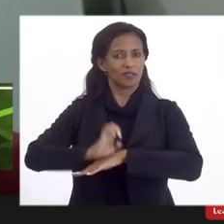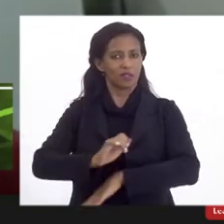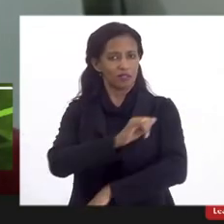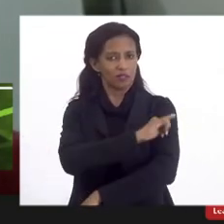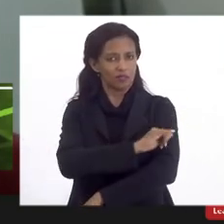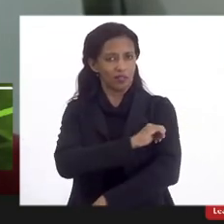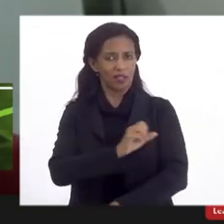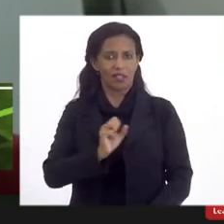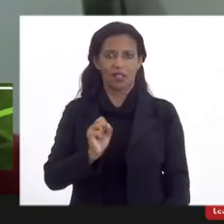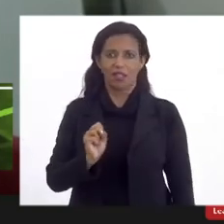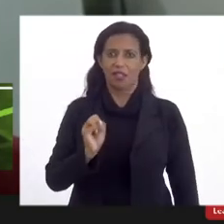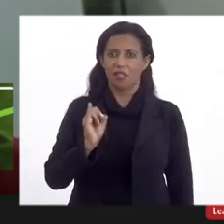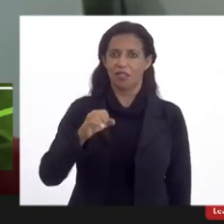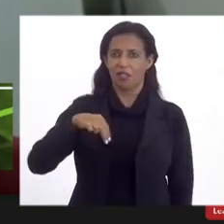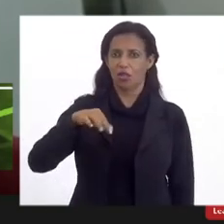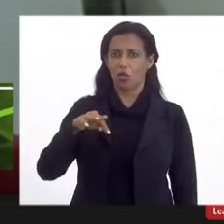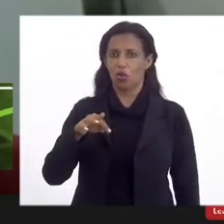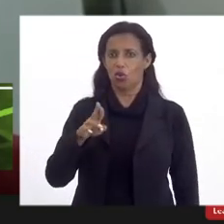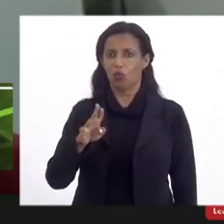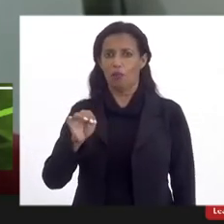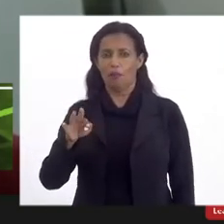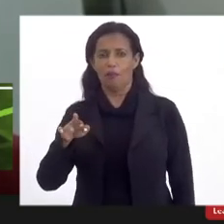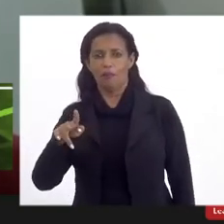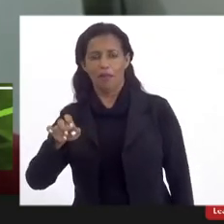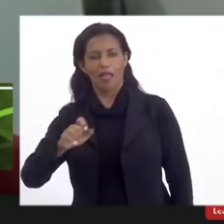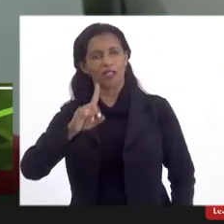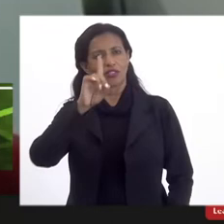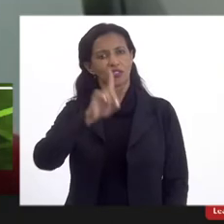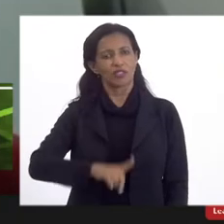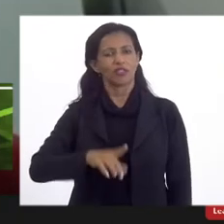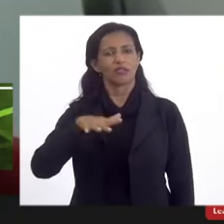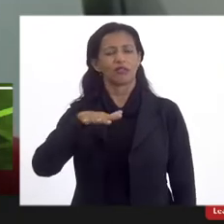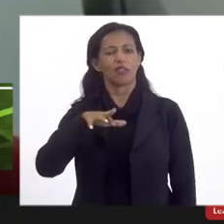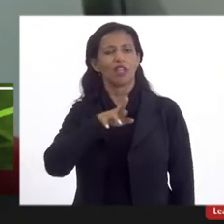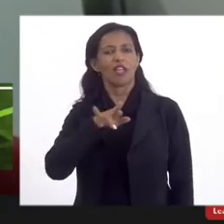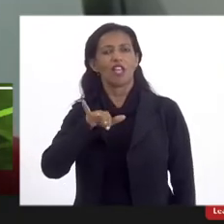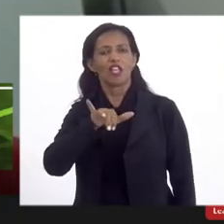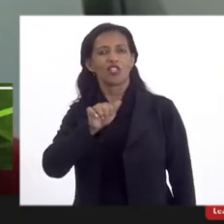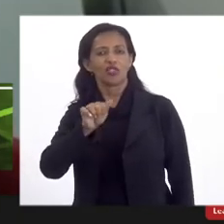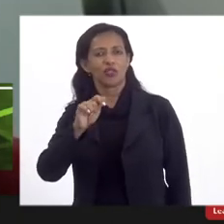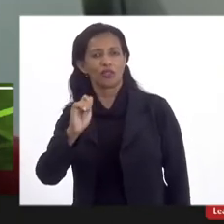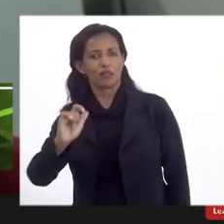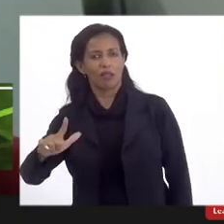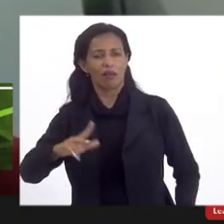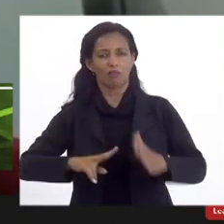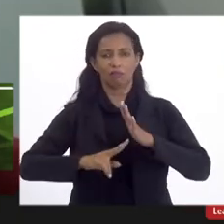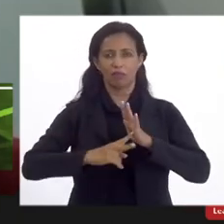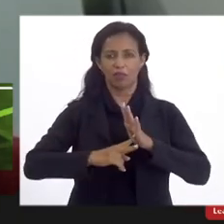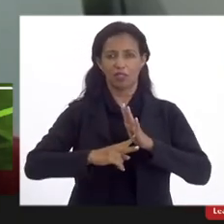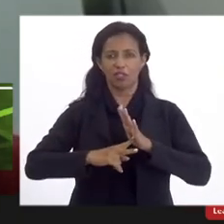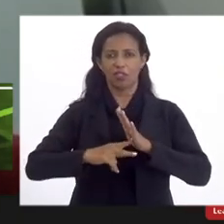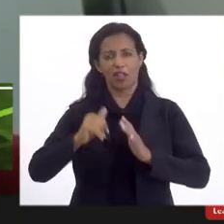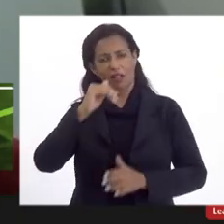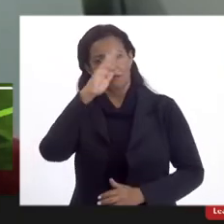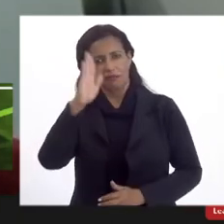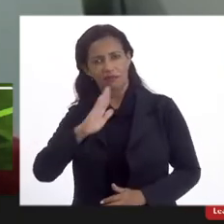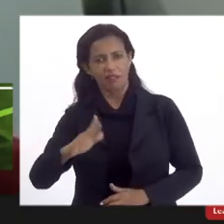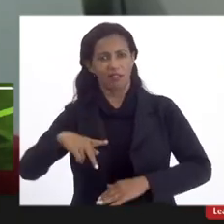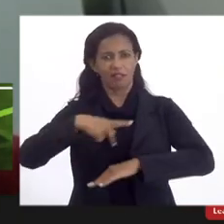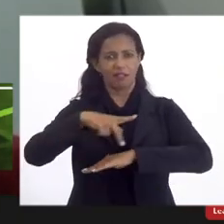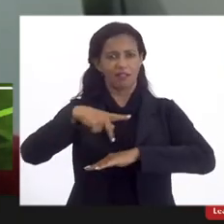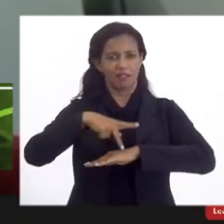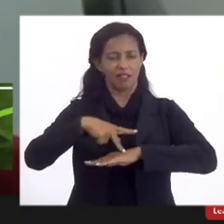Janeiro, o Sinto Perge, da diretoria da Regional do Andes, Sindicato Nacional dos Docentes das